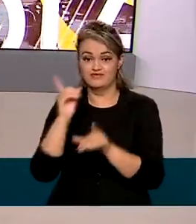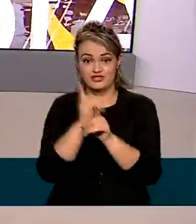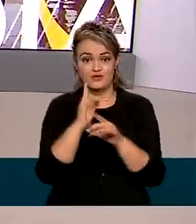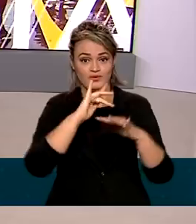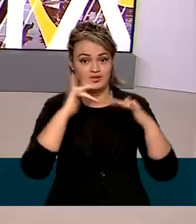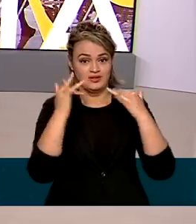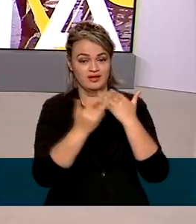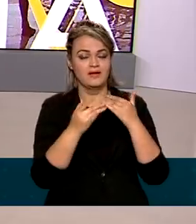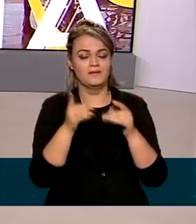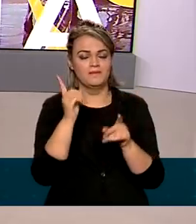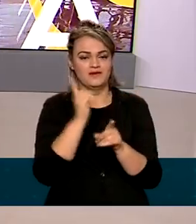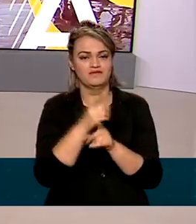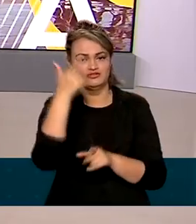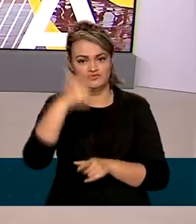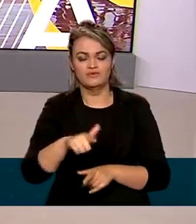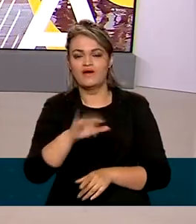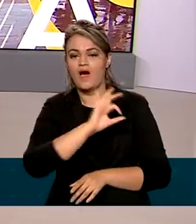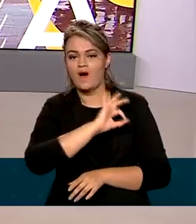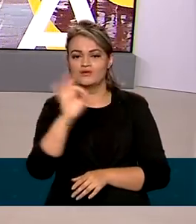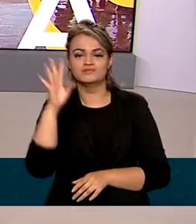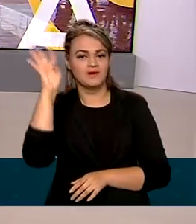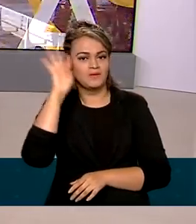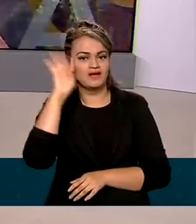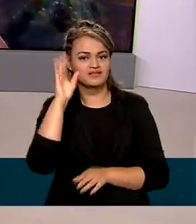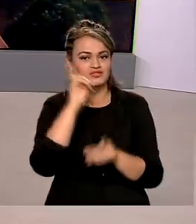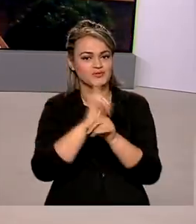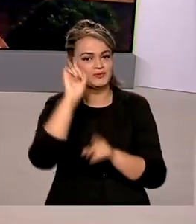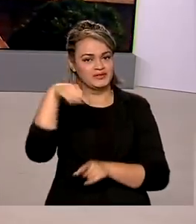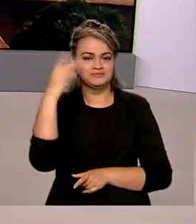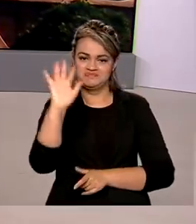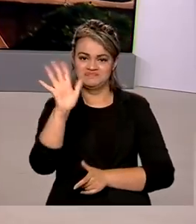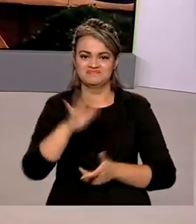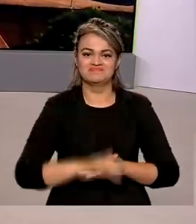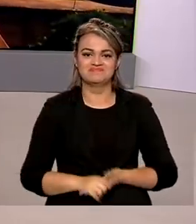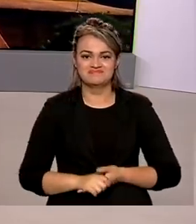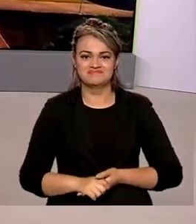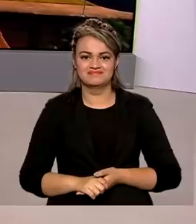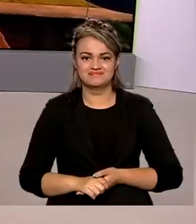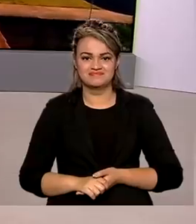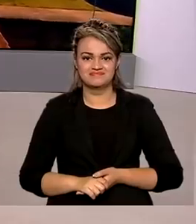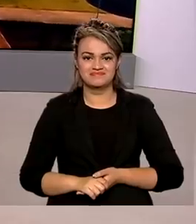rever as notícias de hoje. Uma excelente quarta-feira para você e até mais. Tchau, tchau.